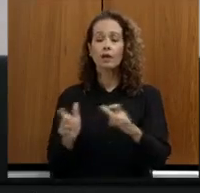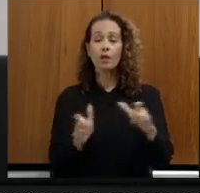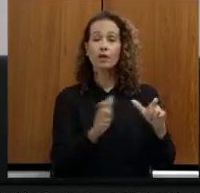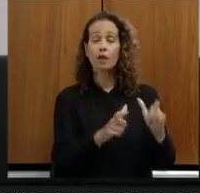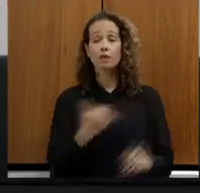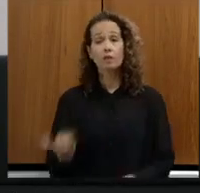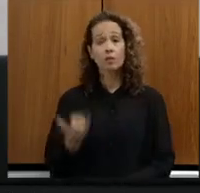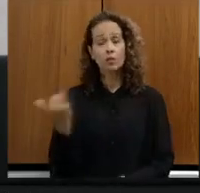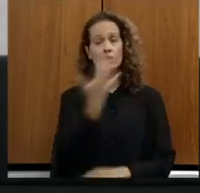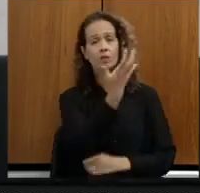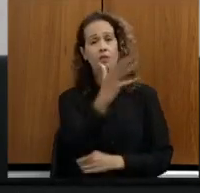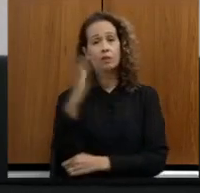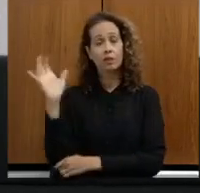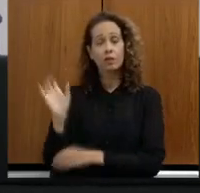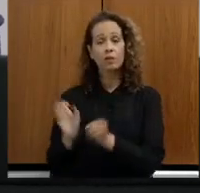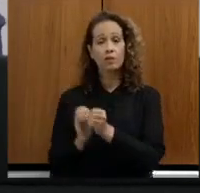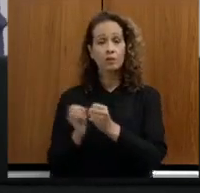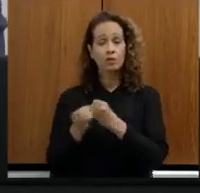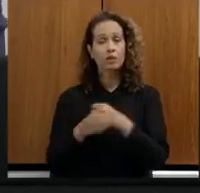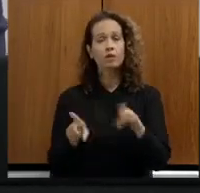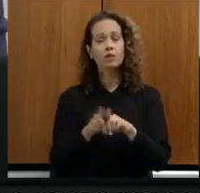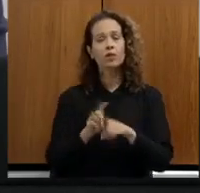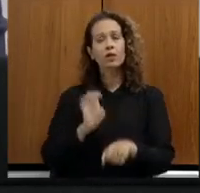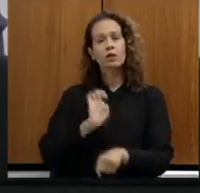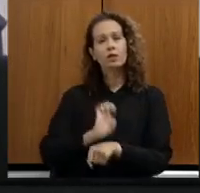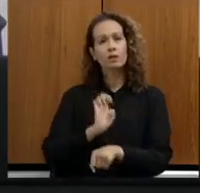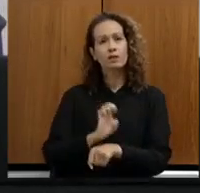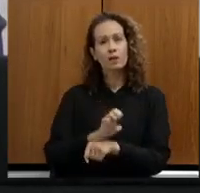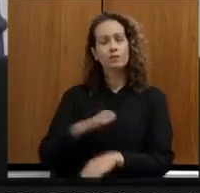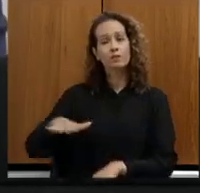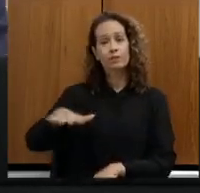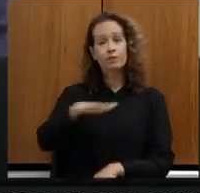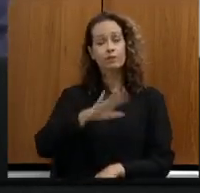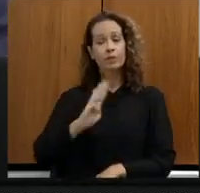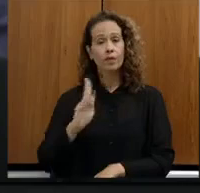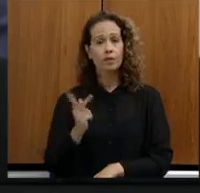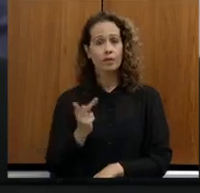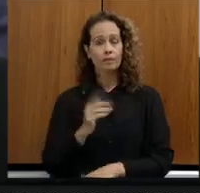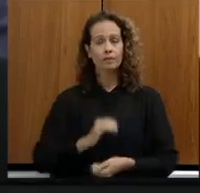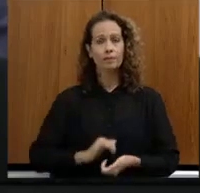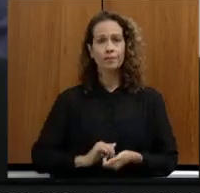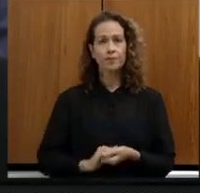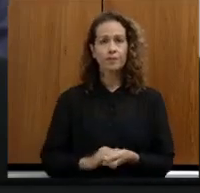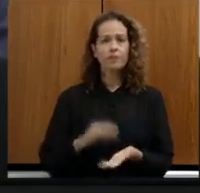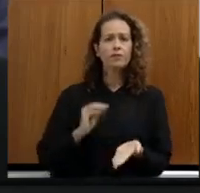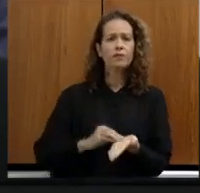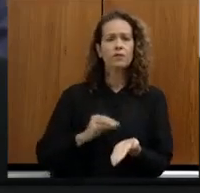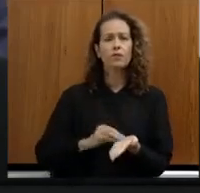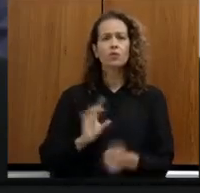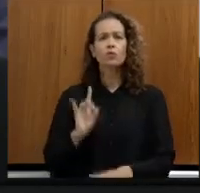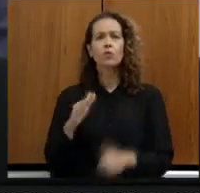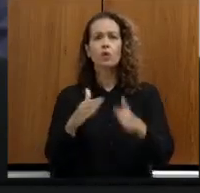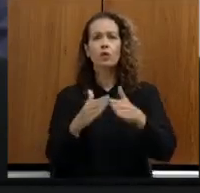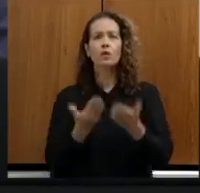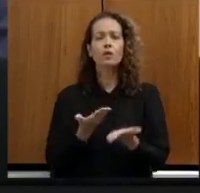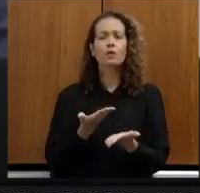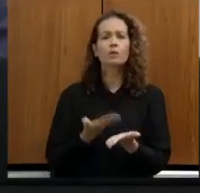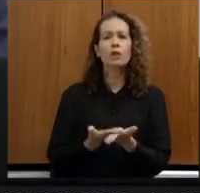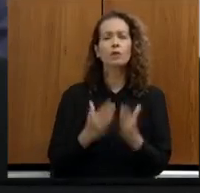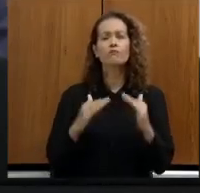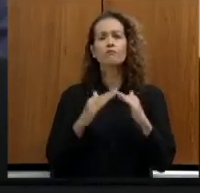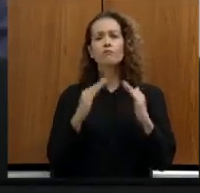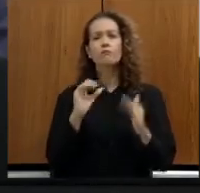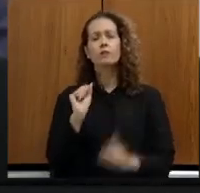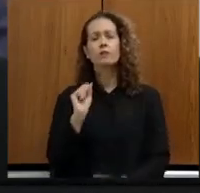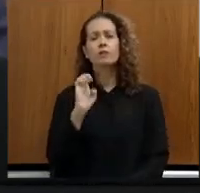para o Estado e para os municípios da região metropolitana de BH. Faltou só o requerimento em relação a CEPLAG.